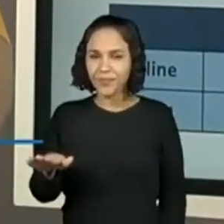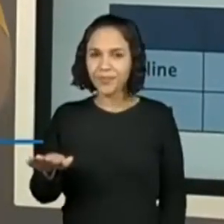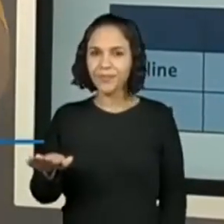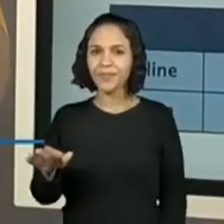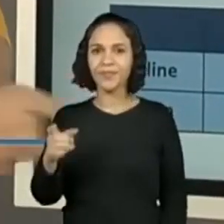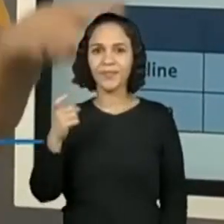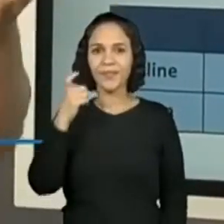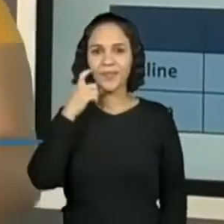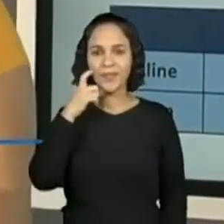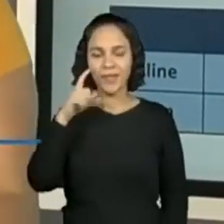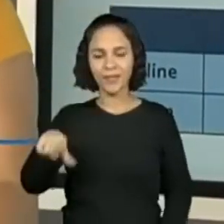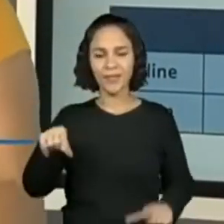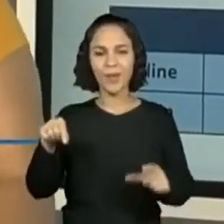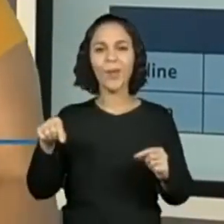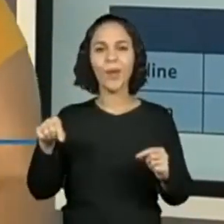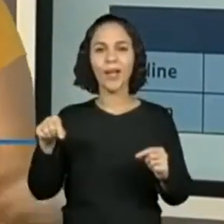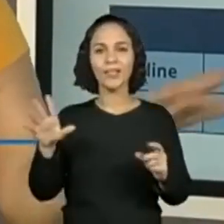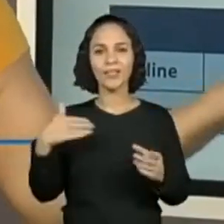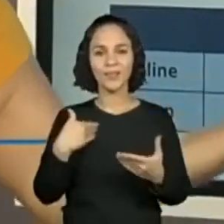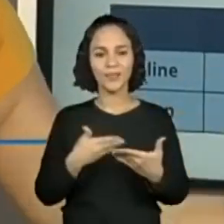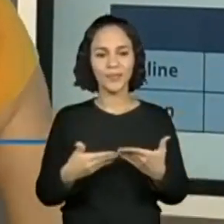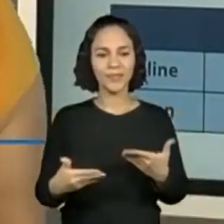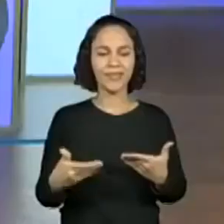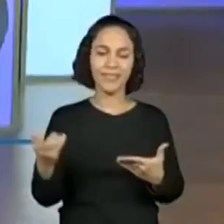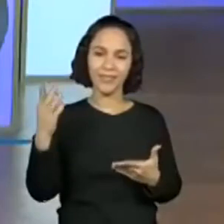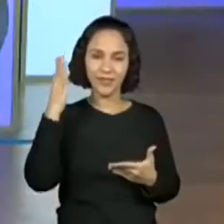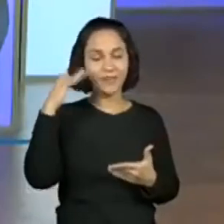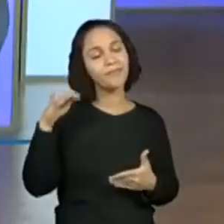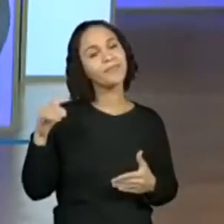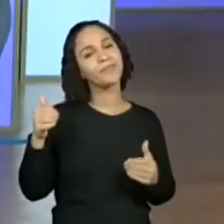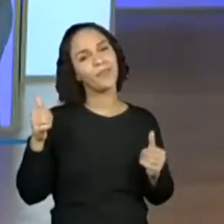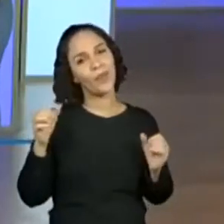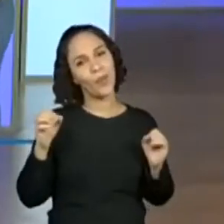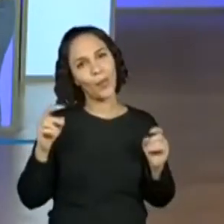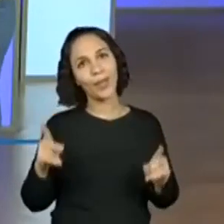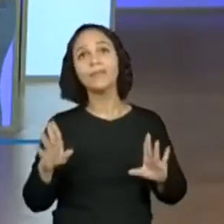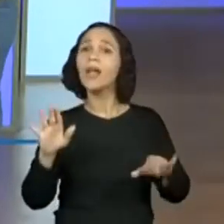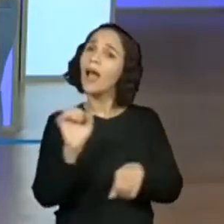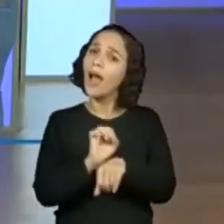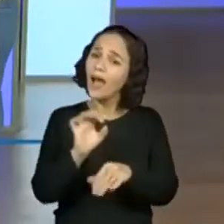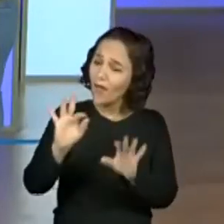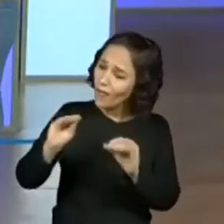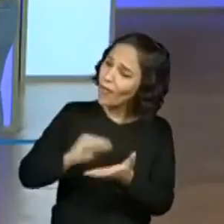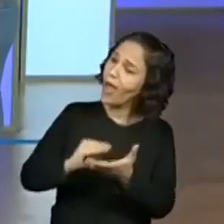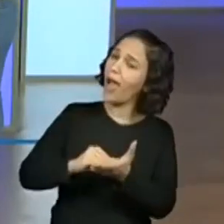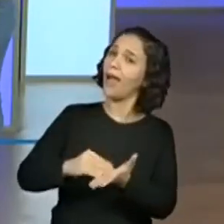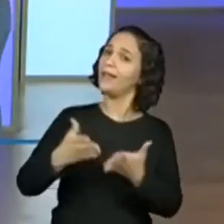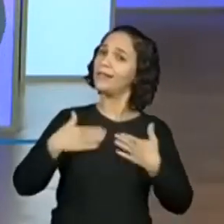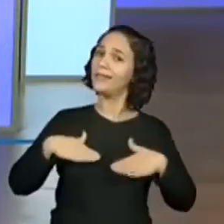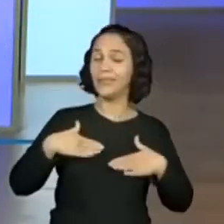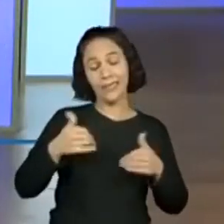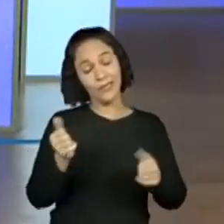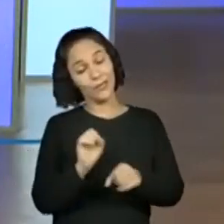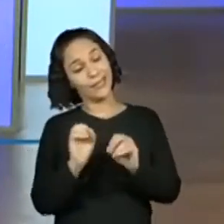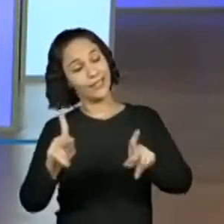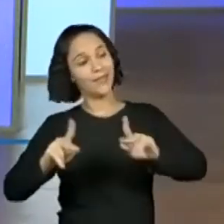vai pegar primeiro, já sai a professora Fran. Pronto, o jogo só acaba quando termina, vamos lá. Tá, eu ainda estou com esperanças. Uma professora